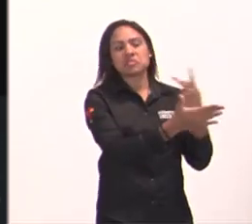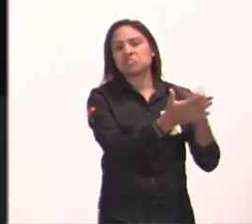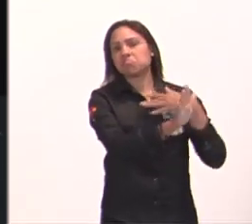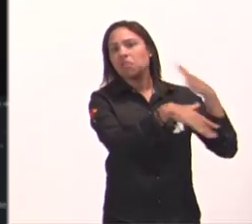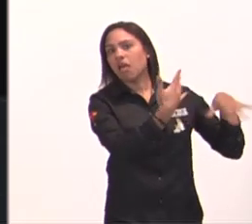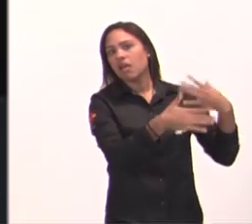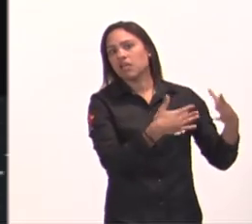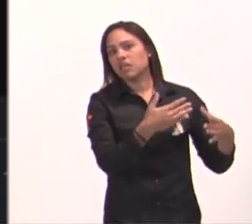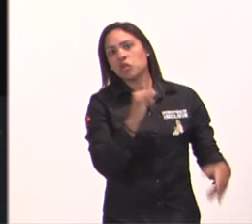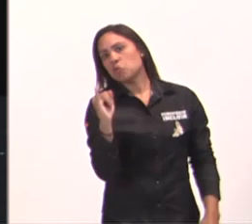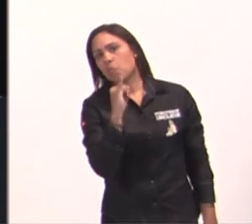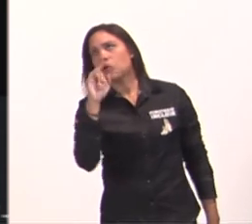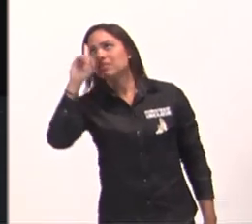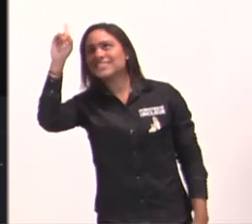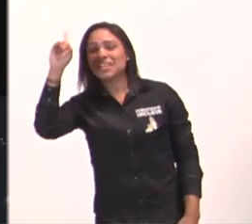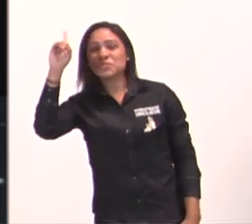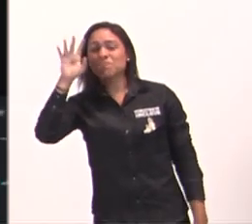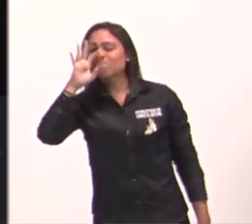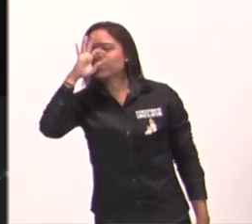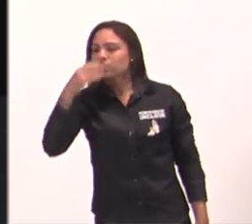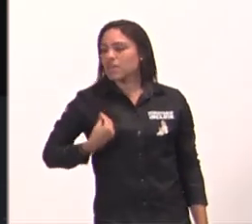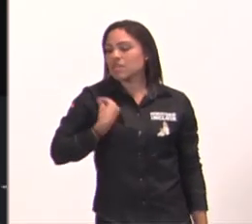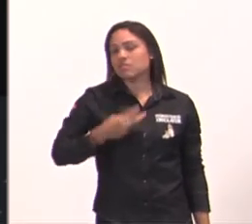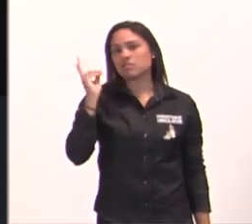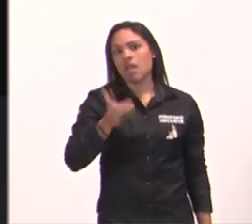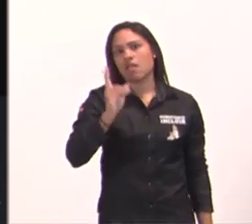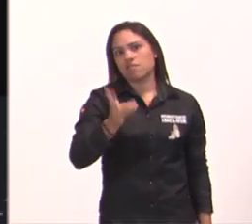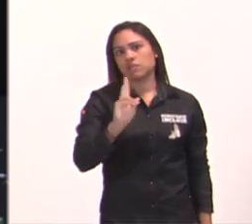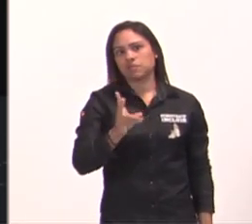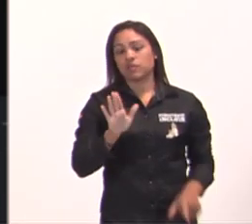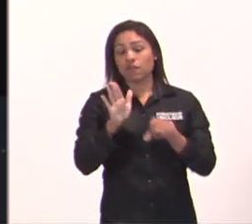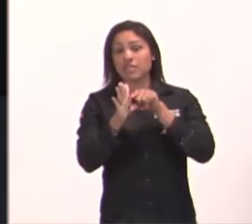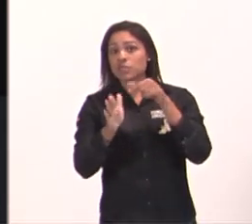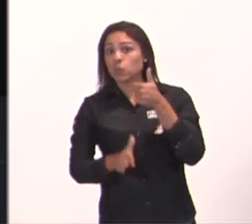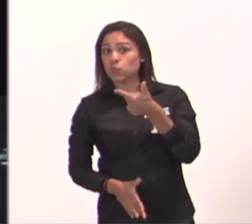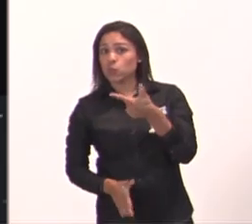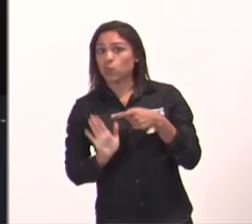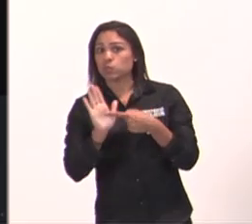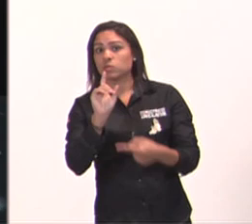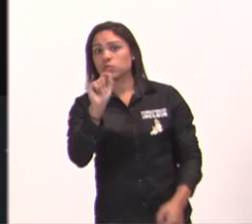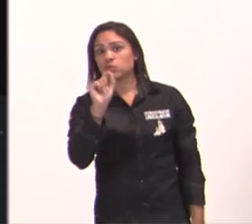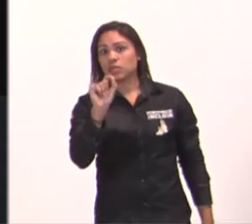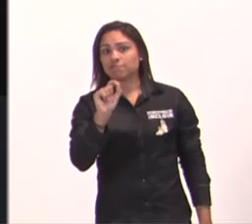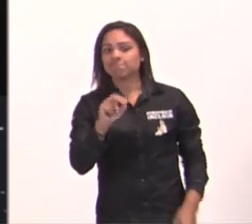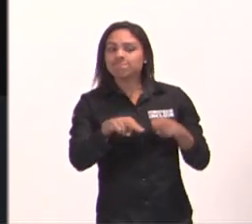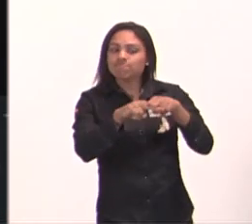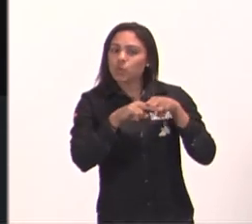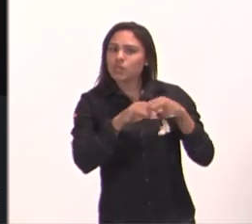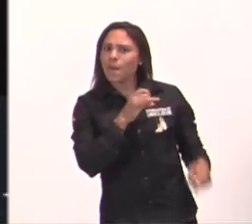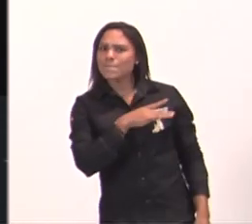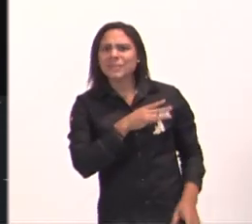independe do que aconteça, olha o versículo 2, diz assim, por isso não temeremos,